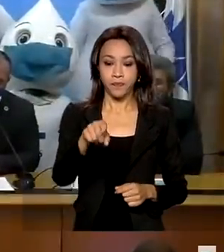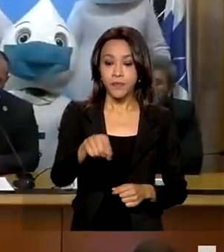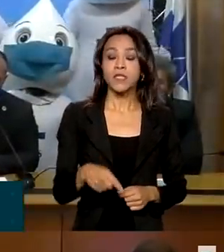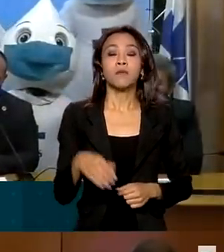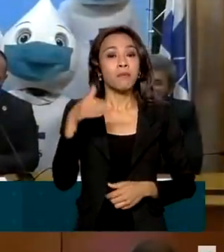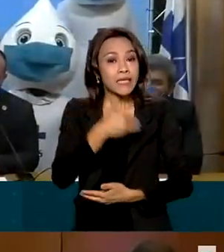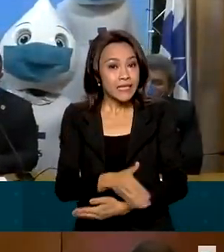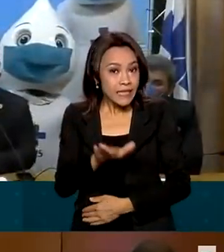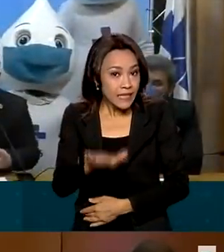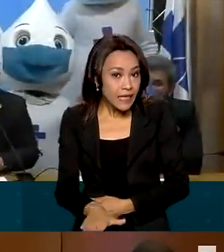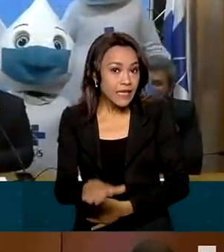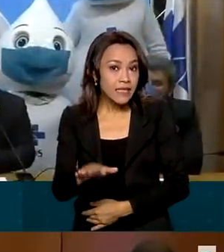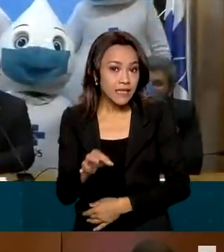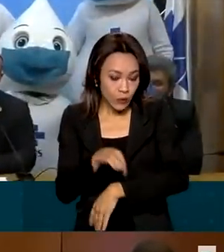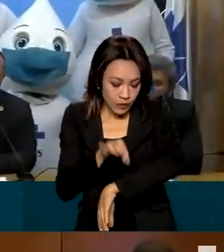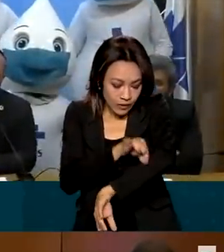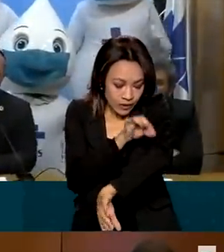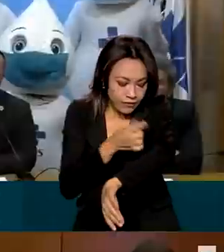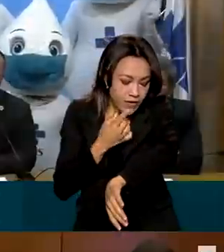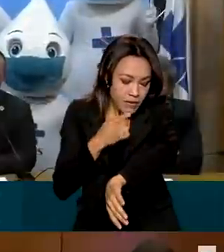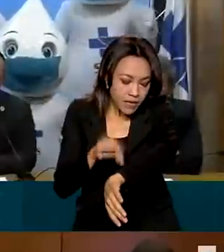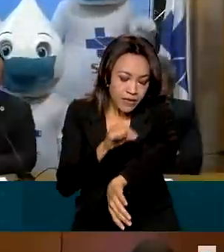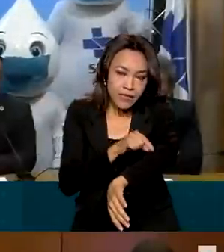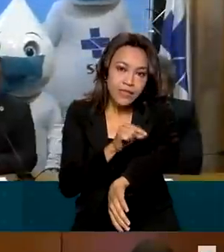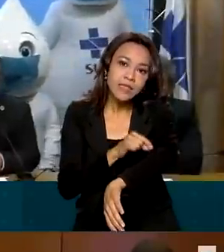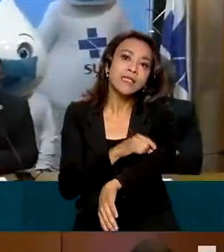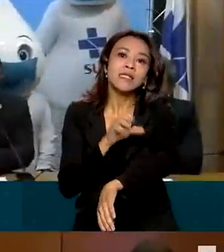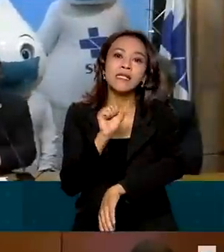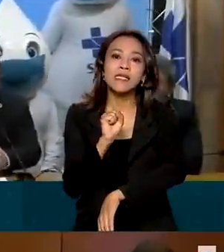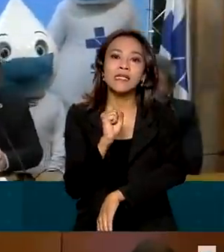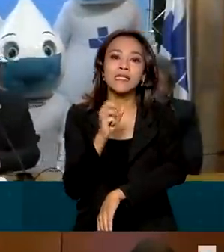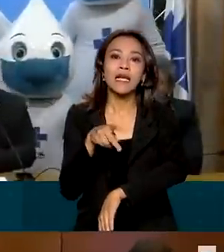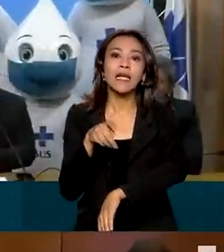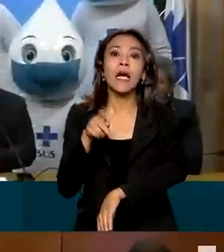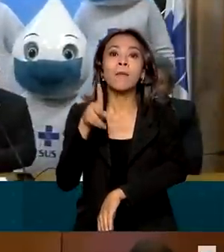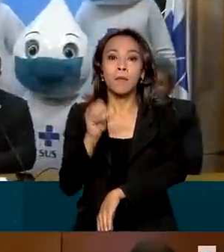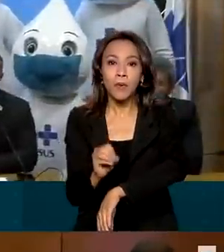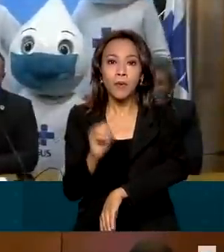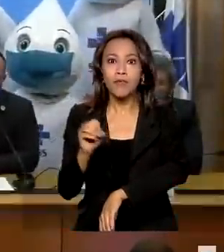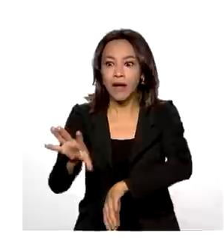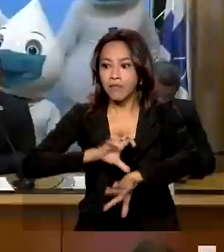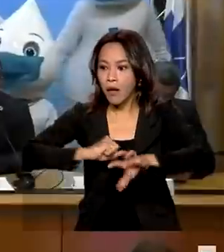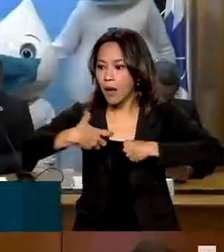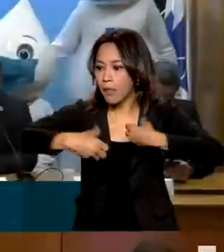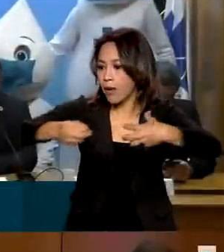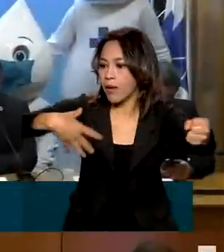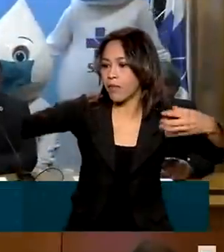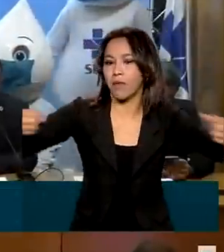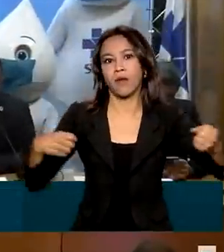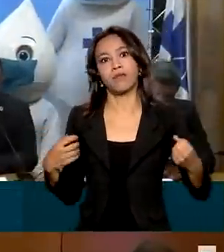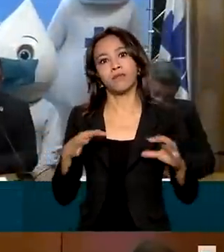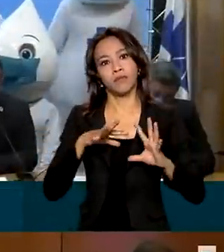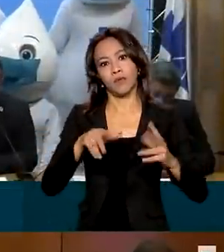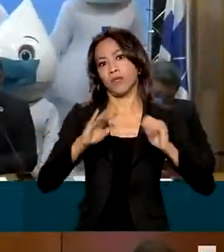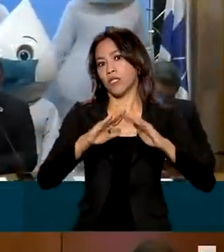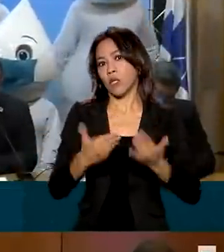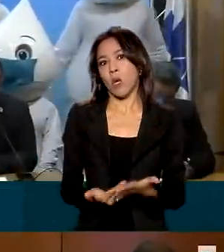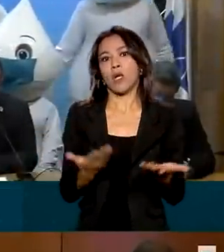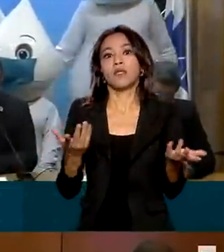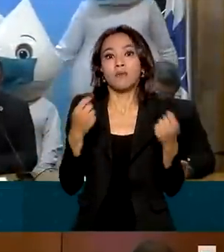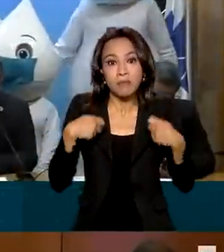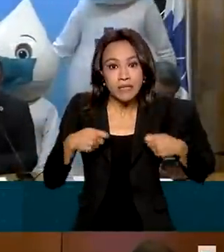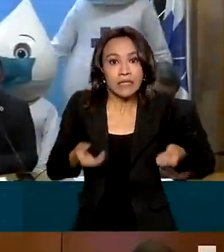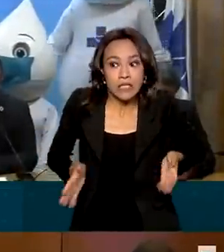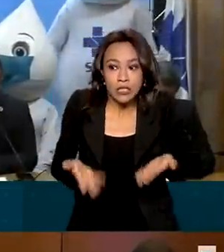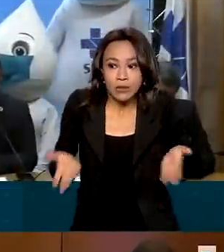criança com sarampo na escola, vai pegar na turma inteira. Então, a gente tem que fazer realmente uma barreira. Estimular essa vacinação